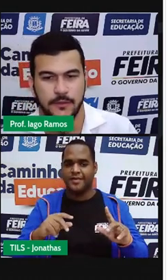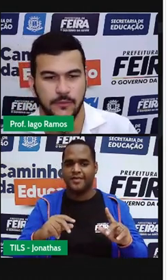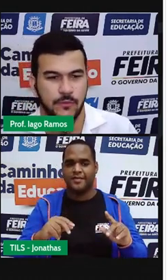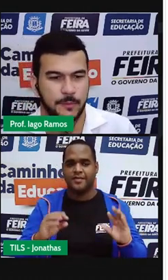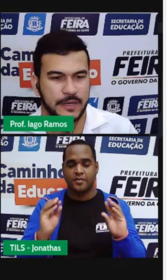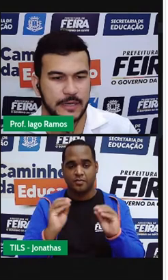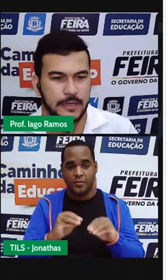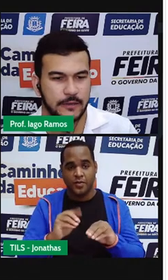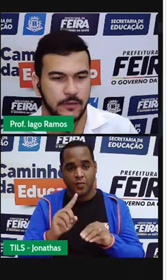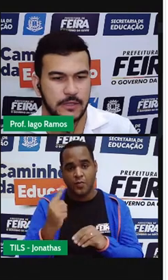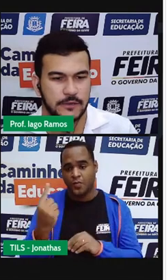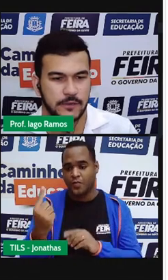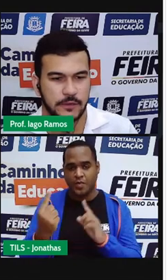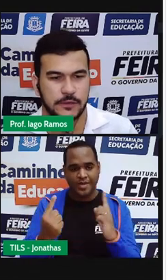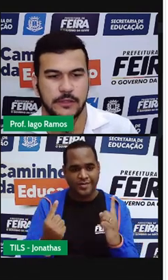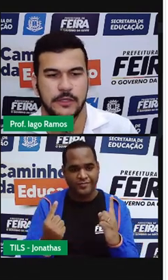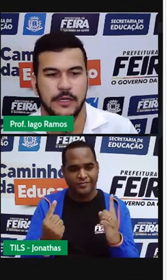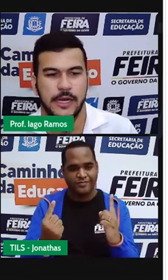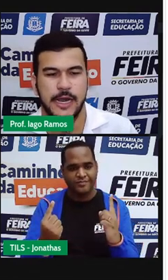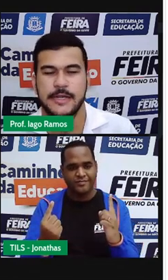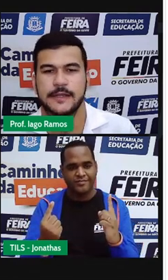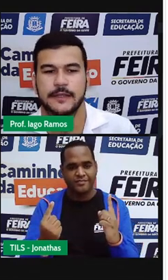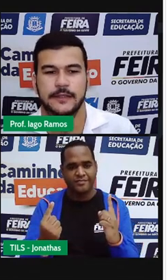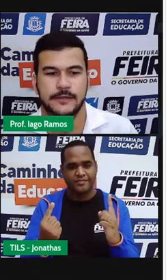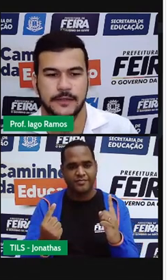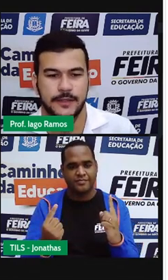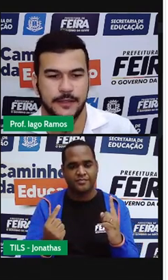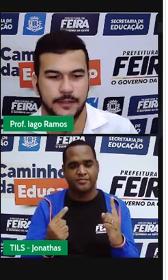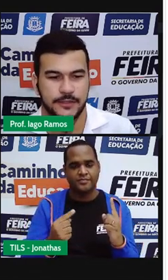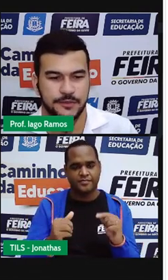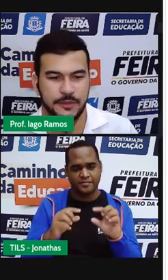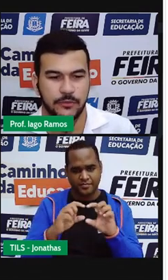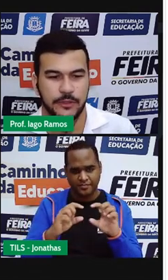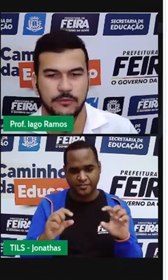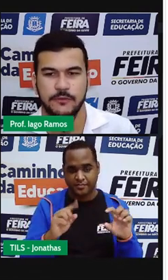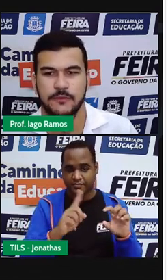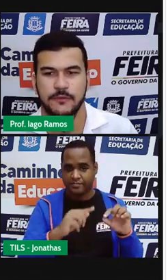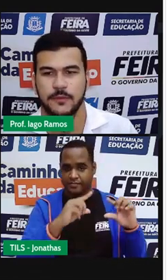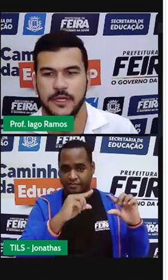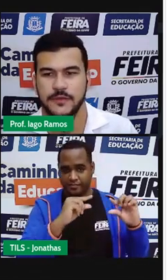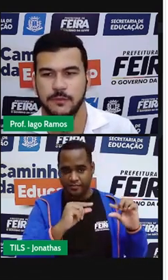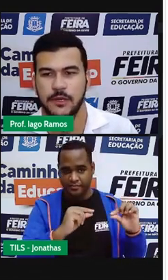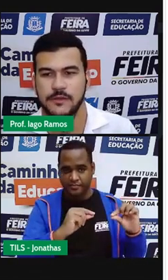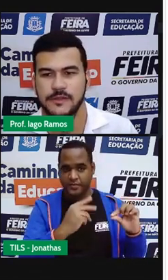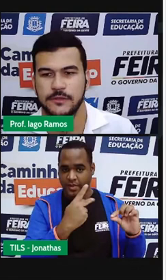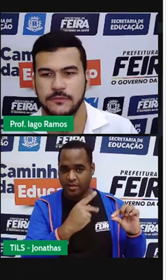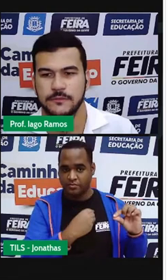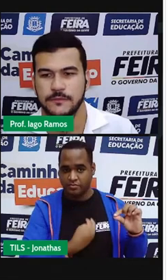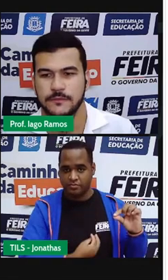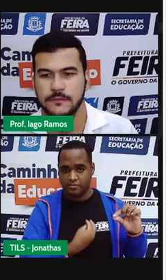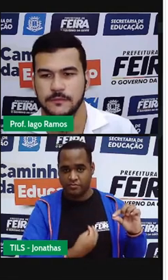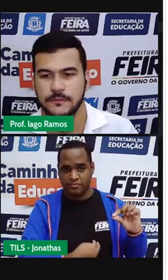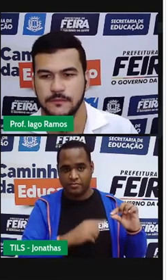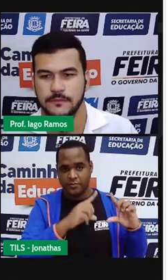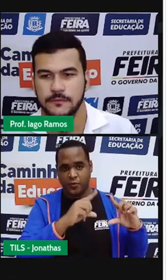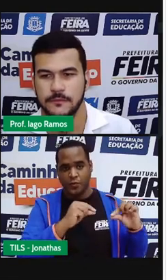uma para cada. Olha só. Essa grandeza aqui diminuiu. Vamos deixar isso maiorzinho.